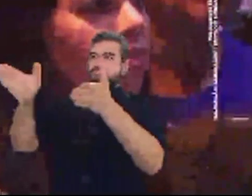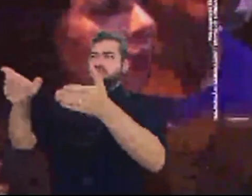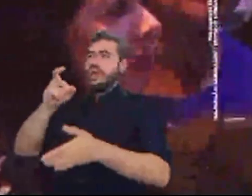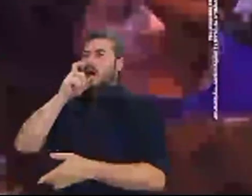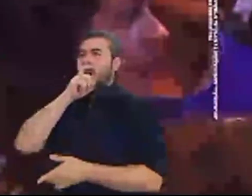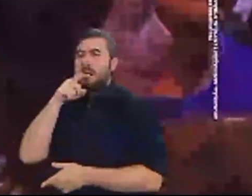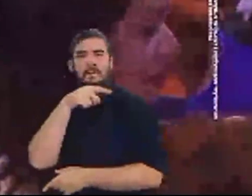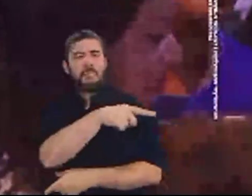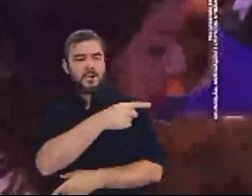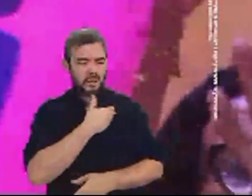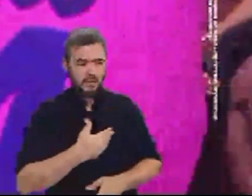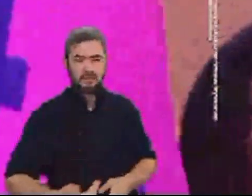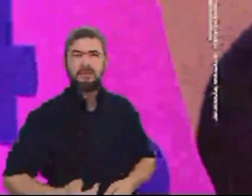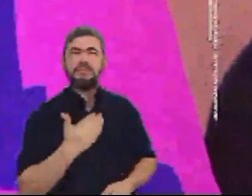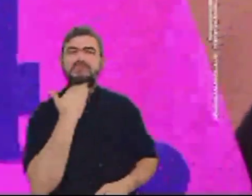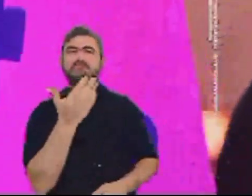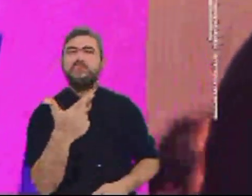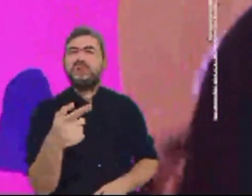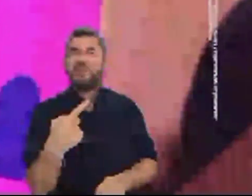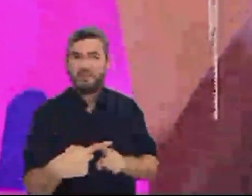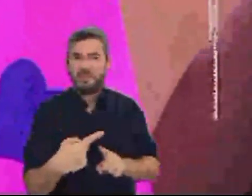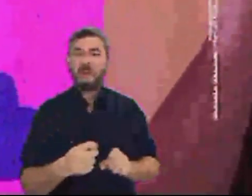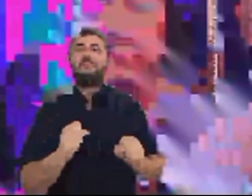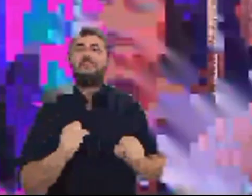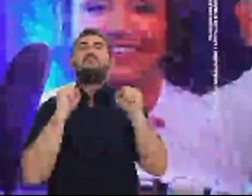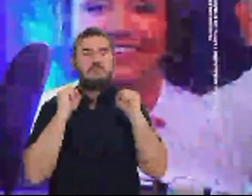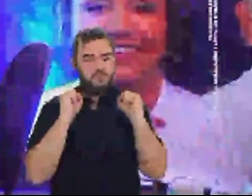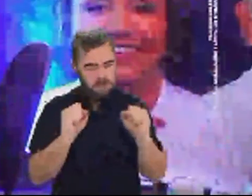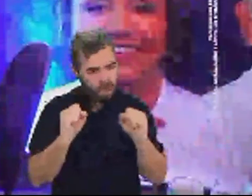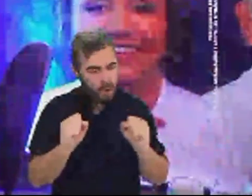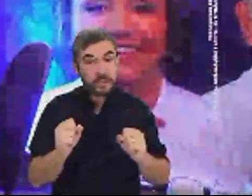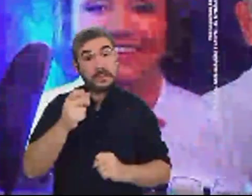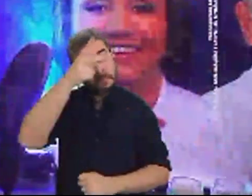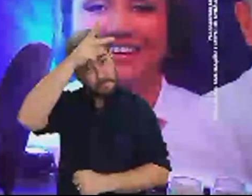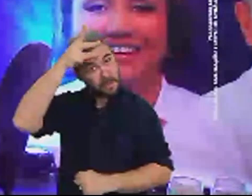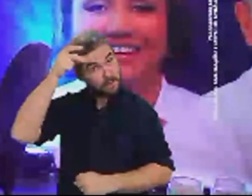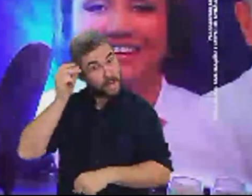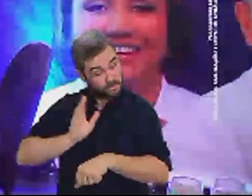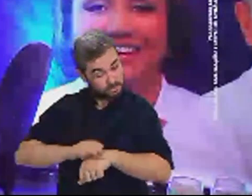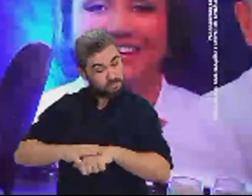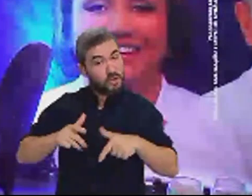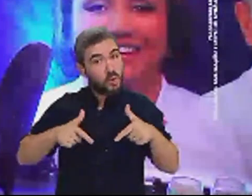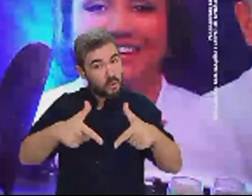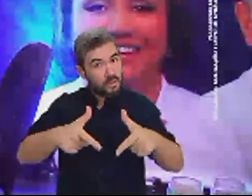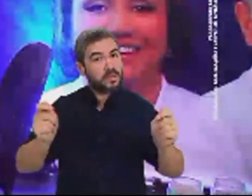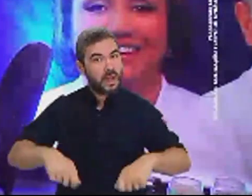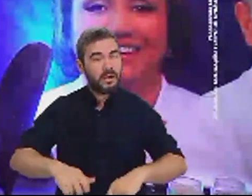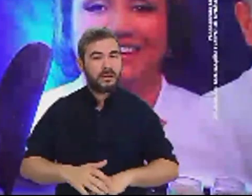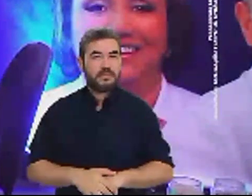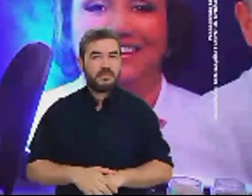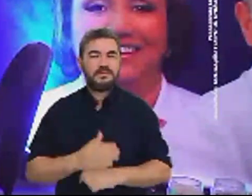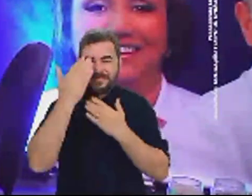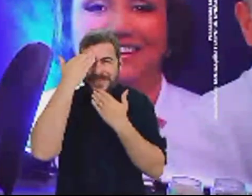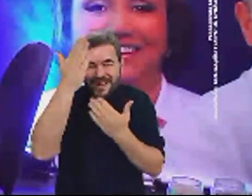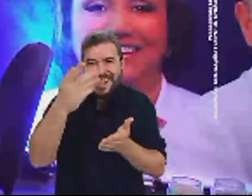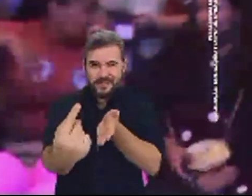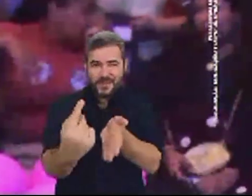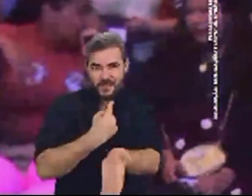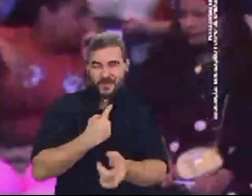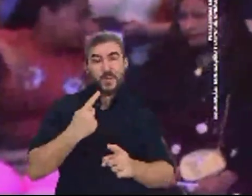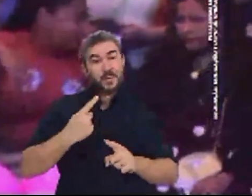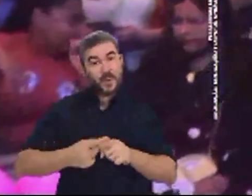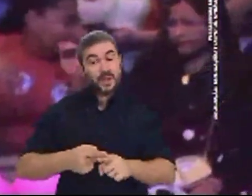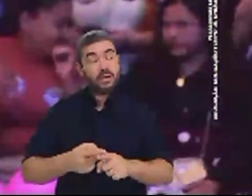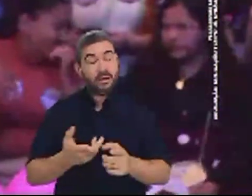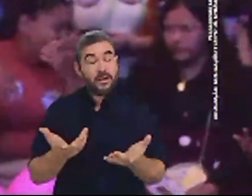sim desde que o prefeito queira nós já tínhamos pensado nisto eu agradeço a sua pergunta porque foi